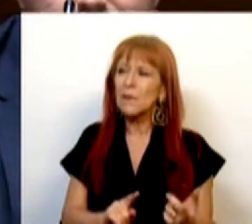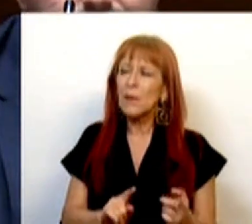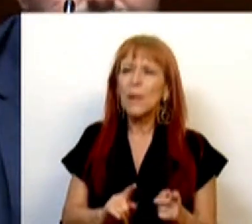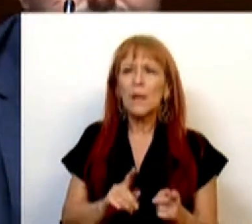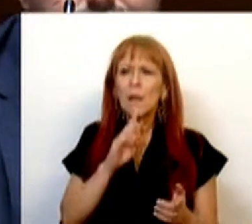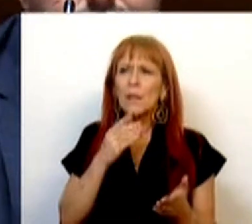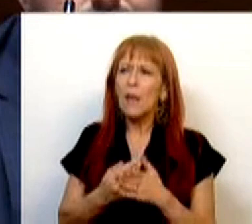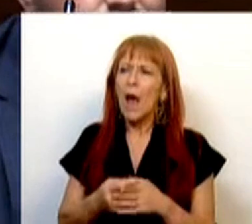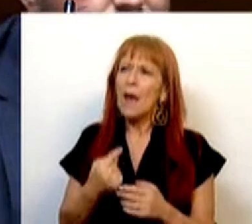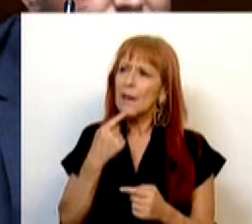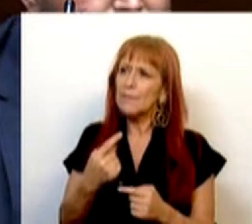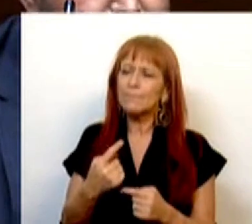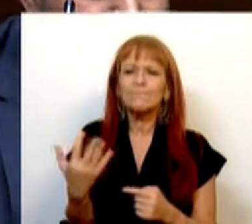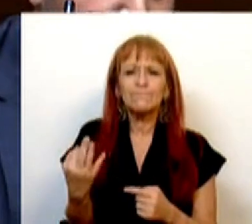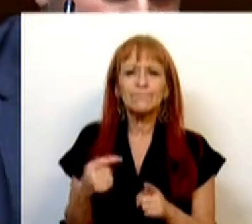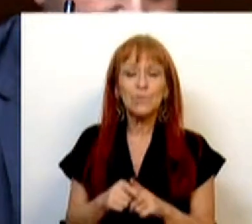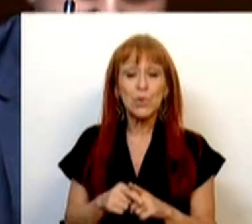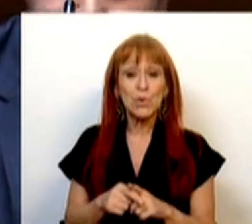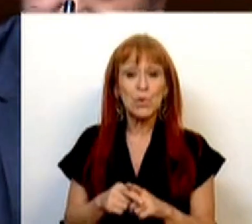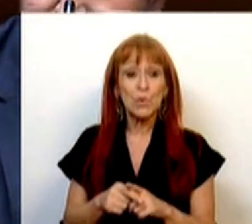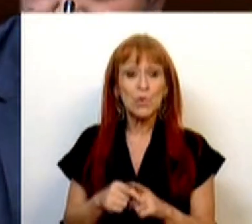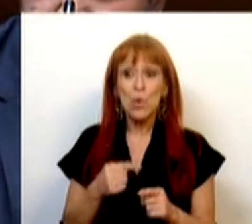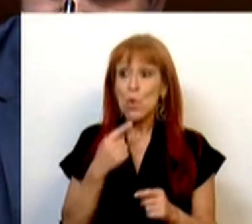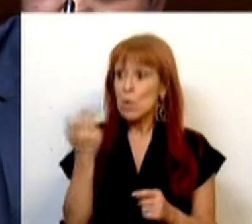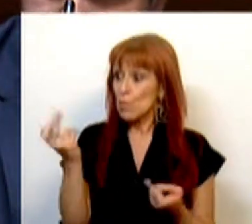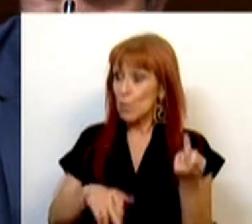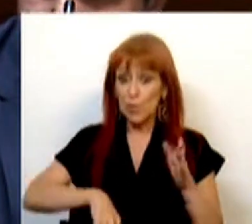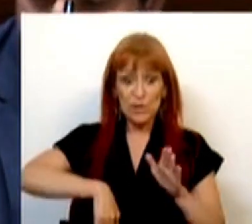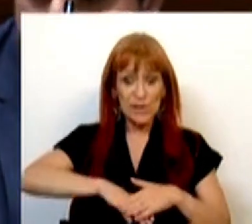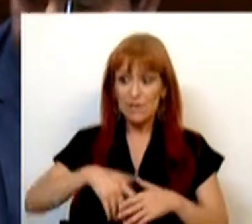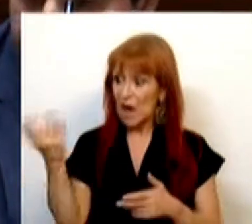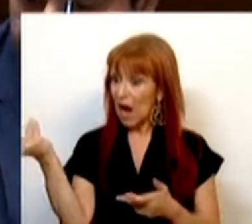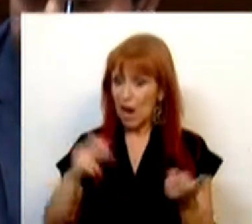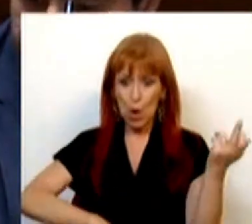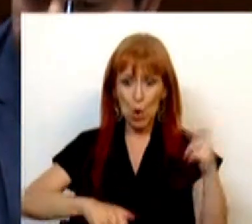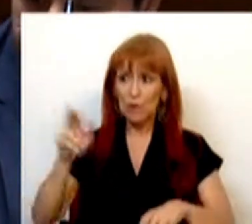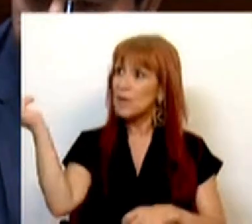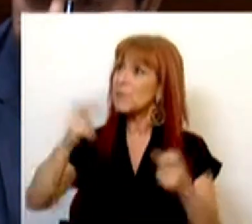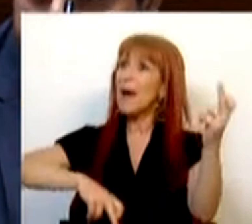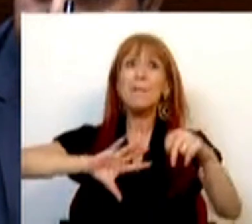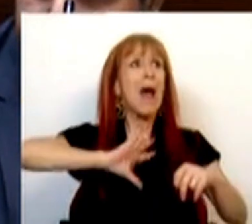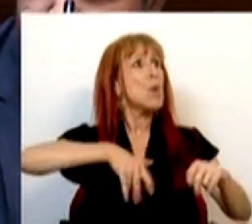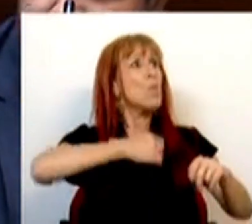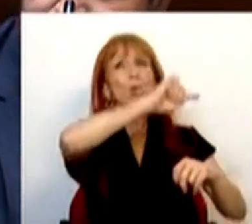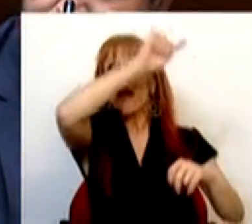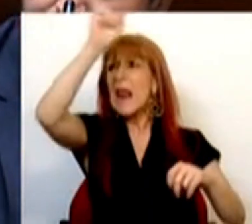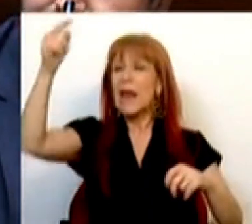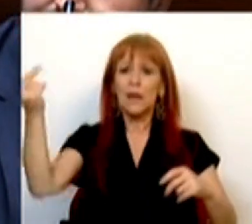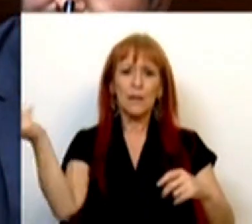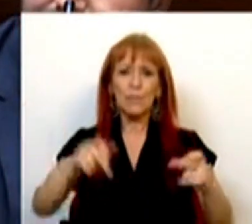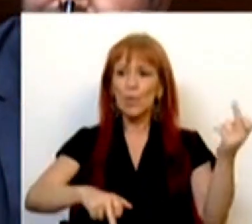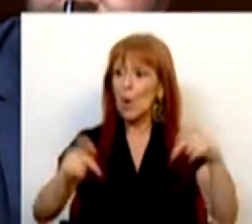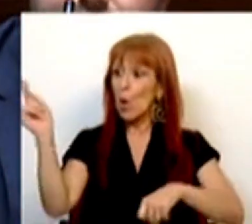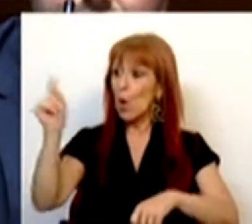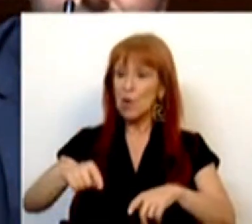para referir que os eventos extremos que hoje acontecem pelo mundo inteiro são eventos para os